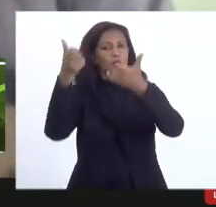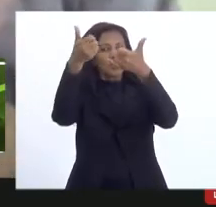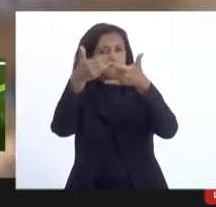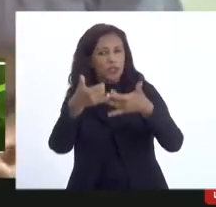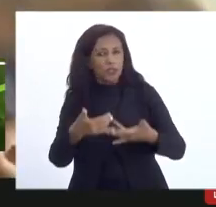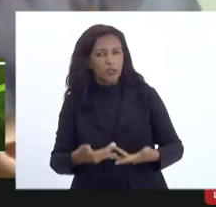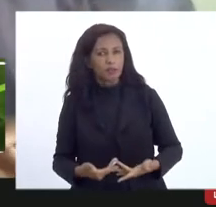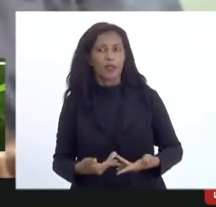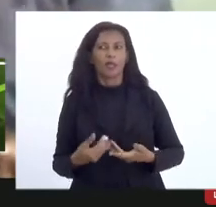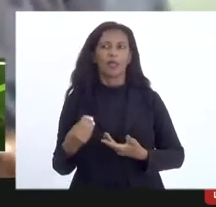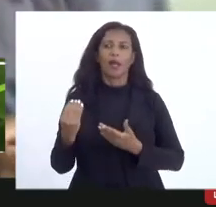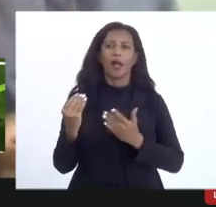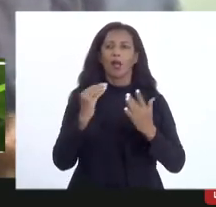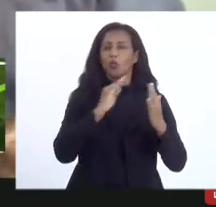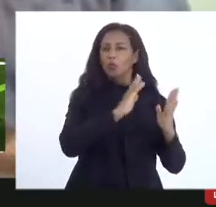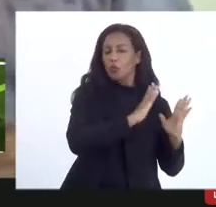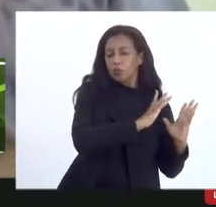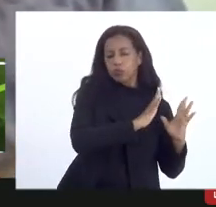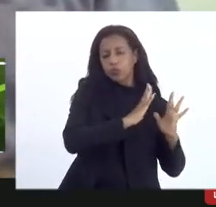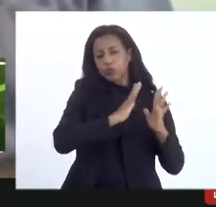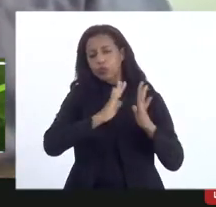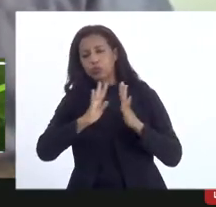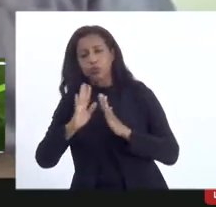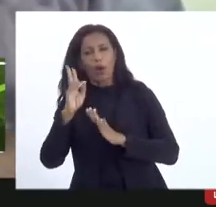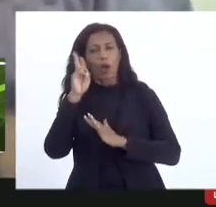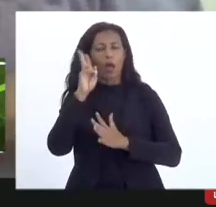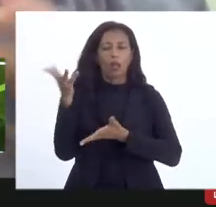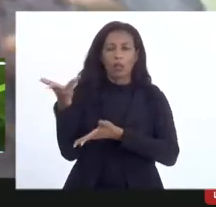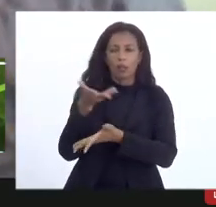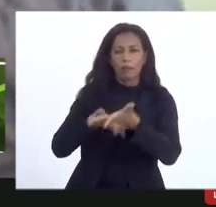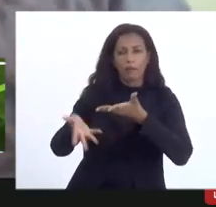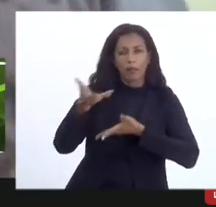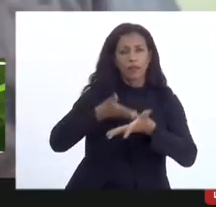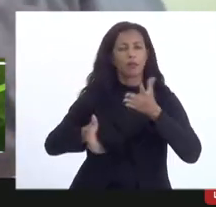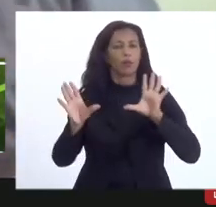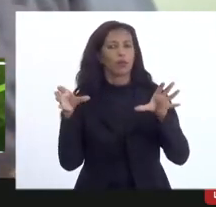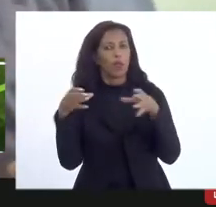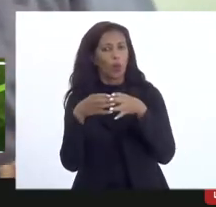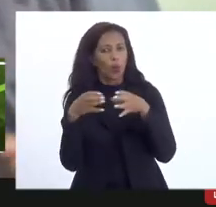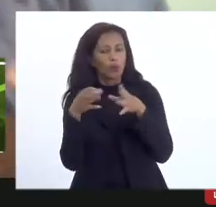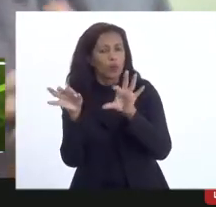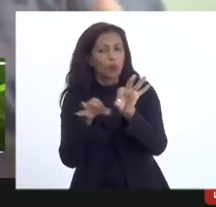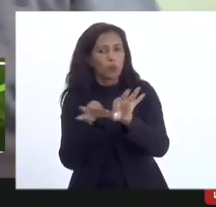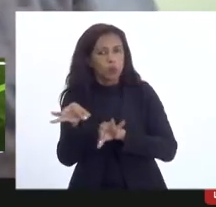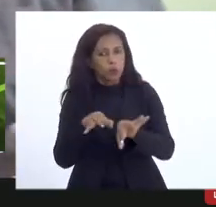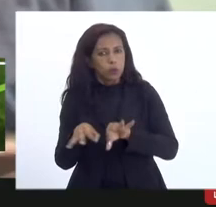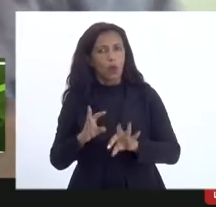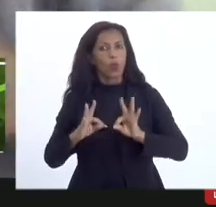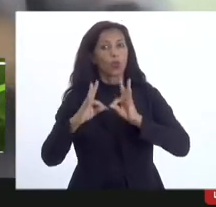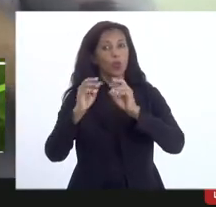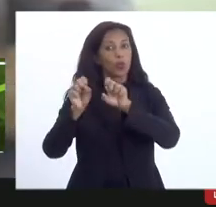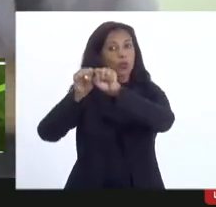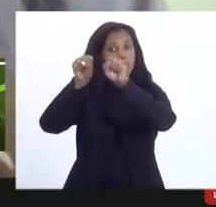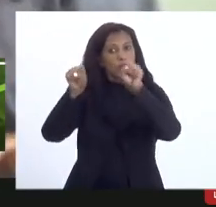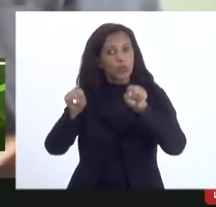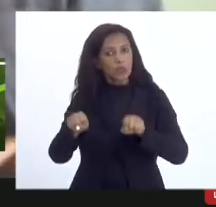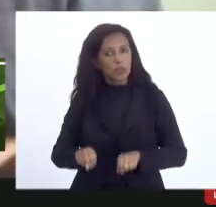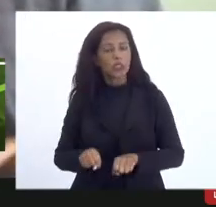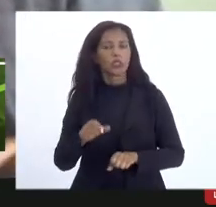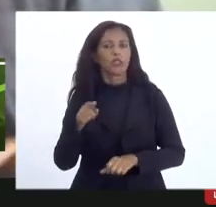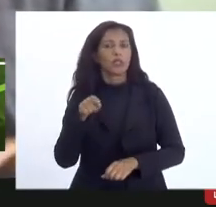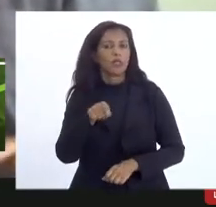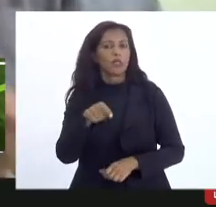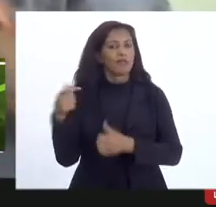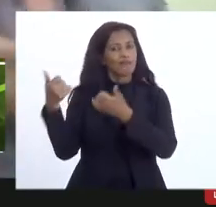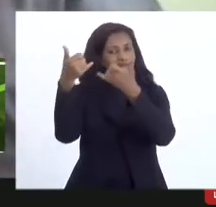o pouco da história que ele participou da comissão que elaborou todas as questões do sistema e ele vai poder